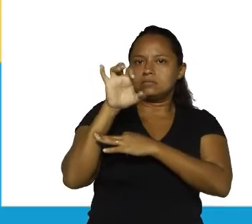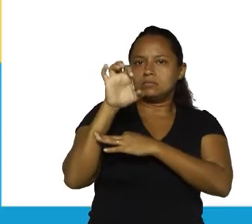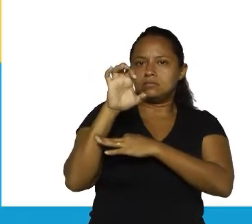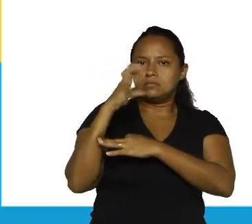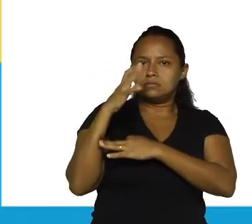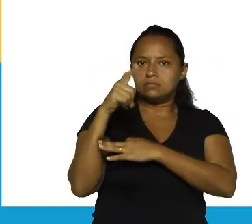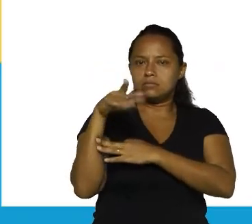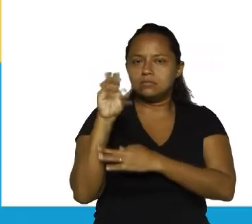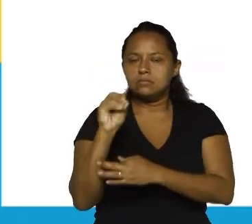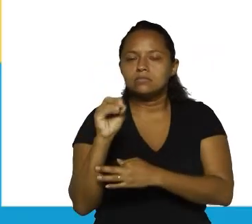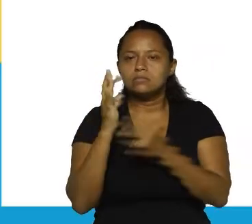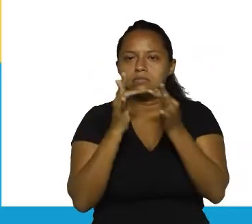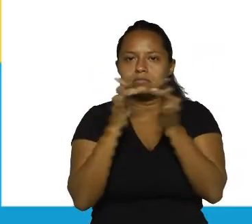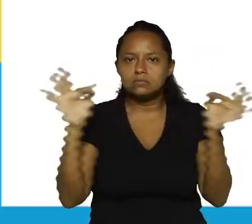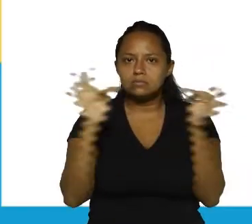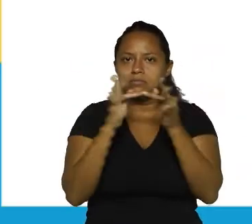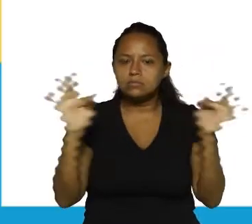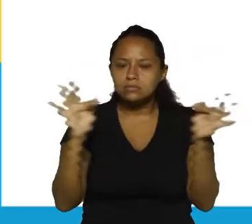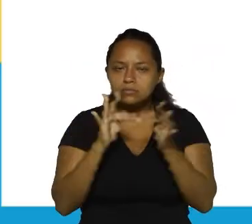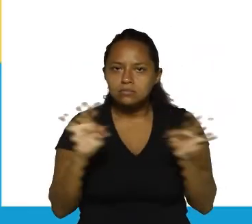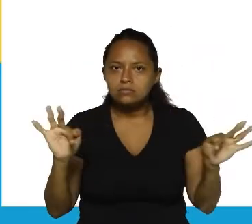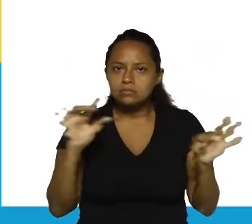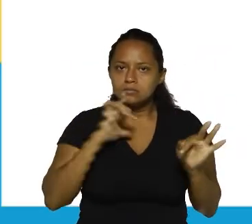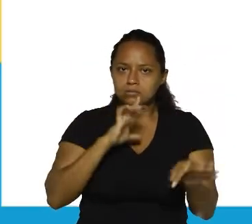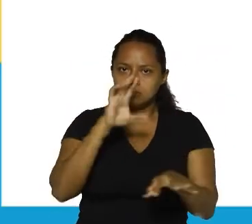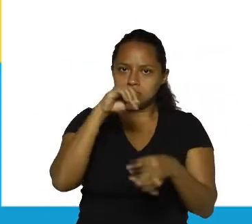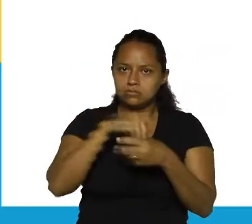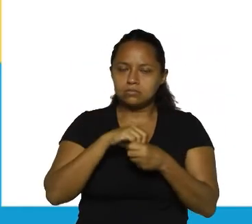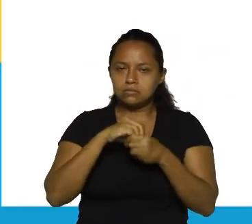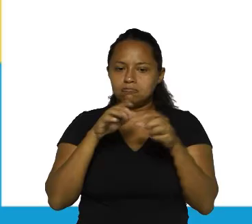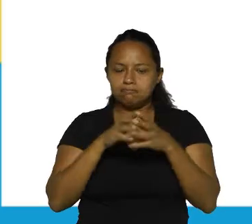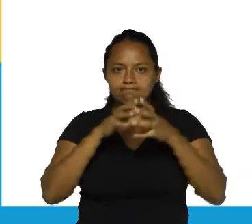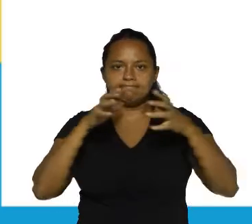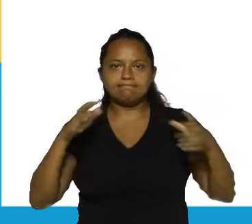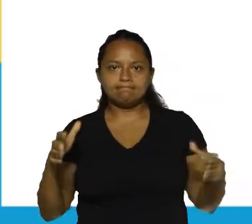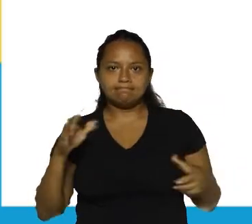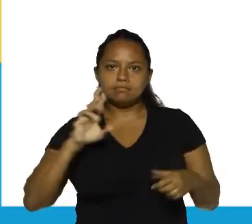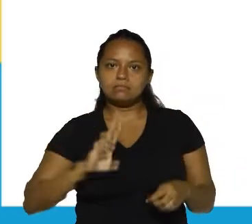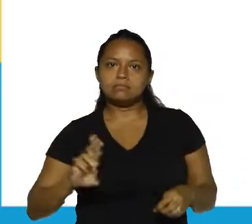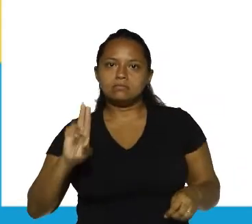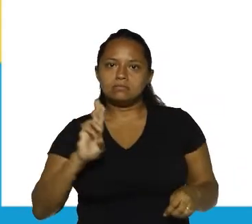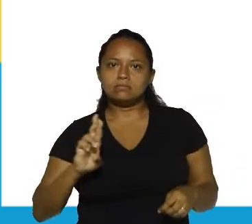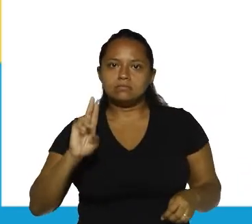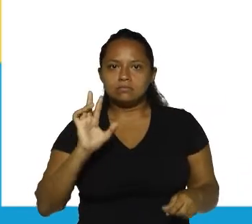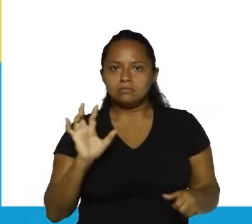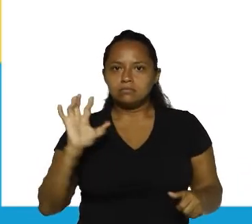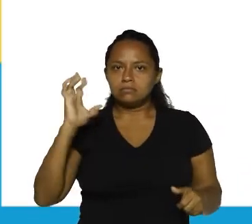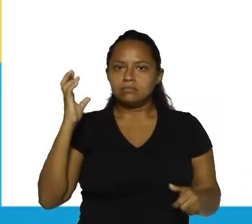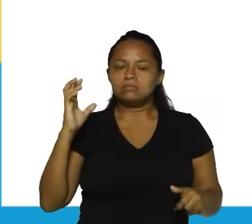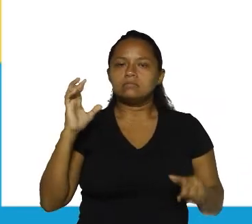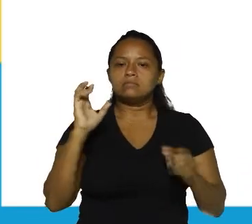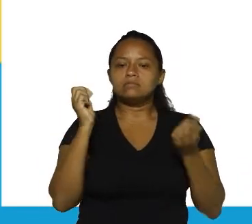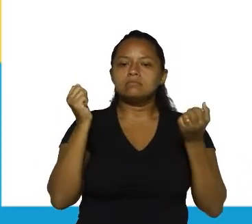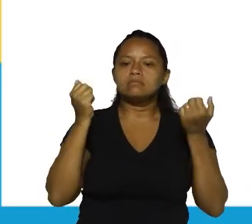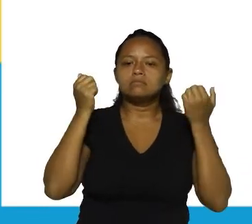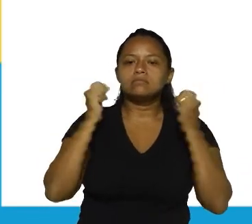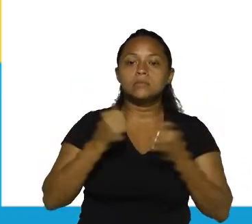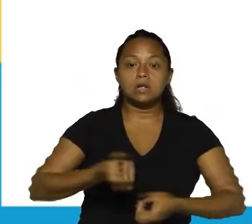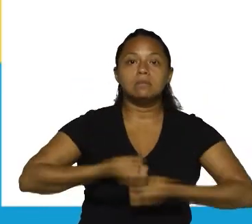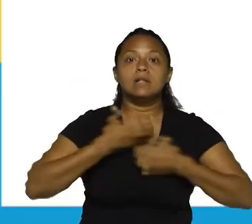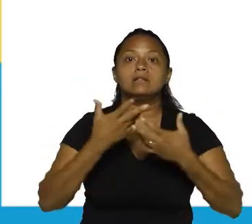são frases exclamativas. Por que boa parte? Porque interjeições que sirvam para expressar